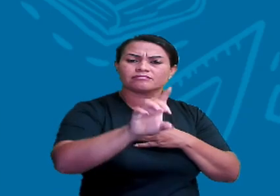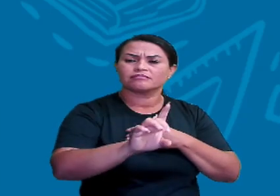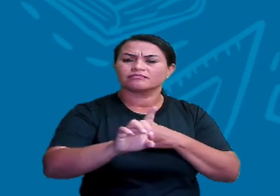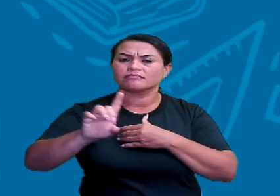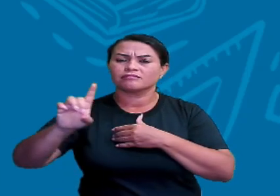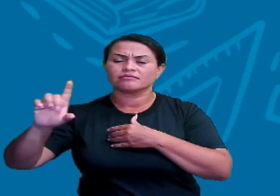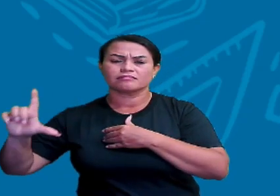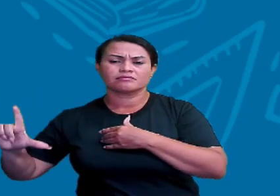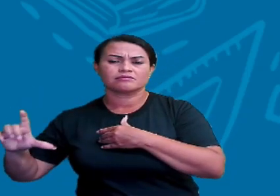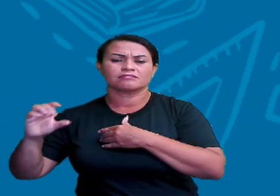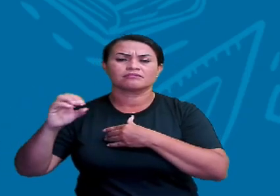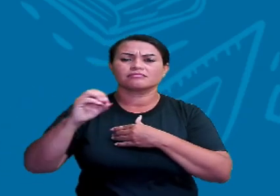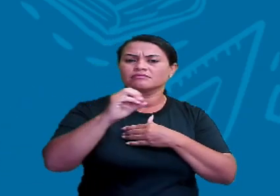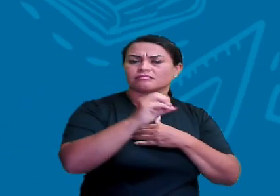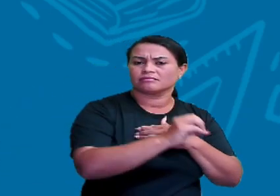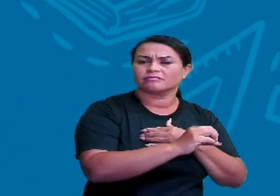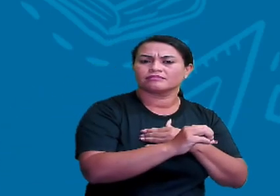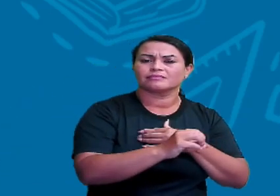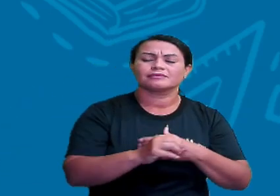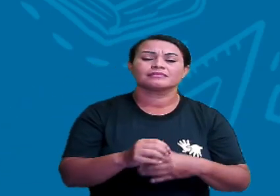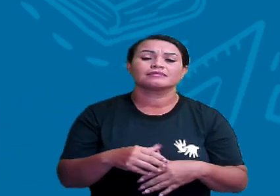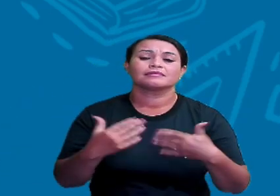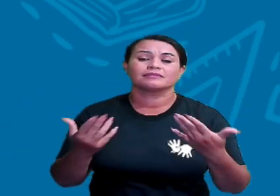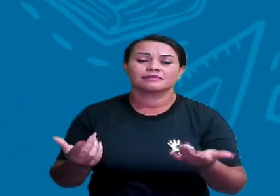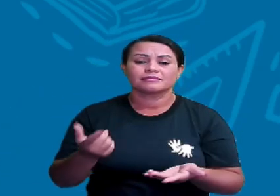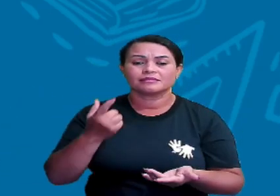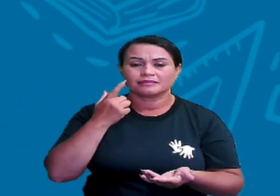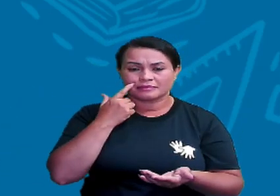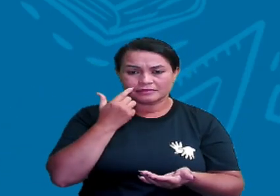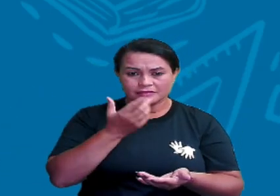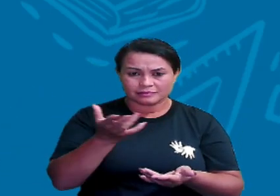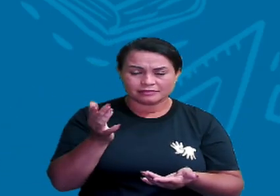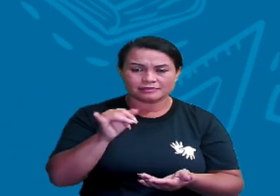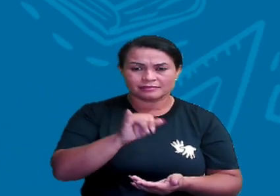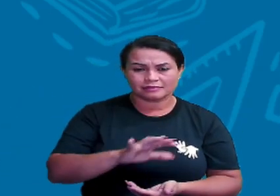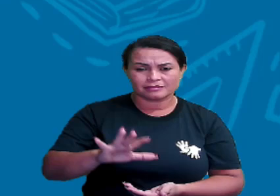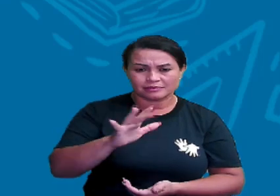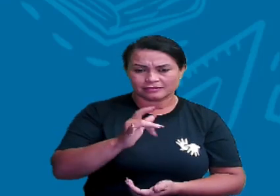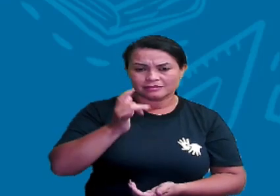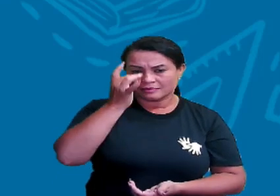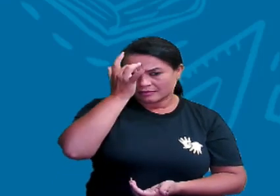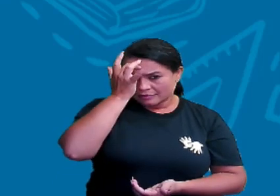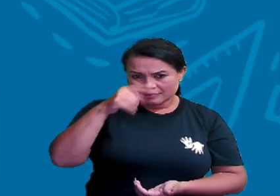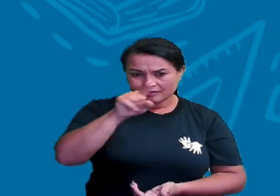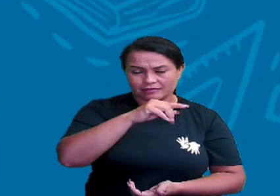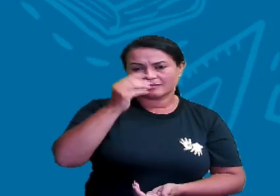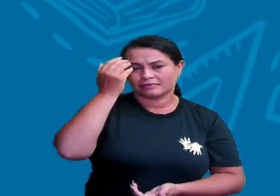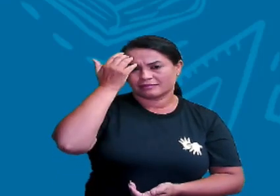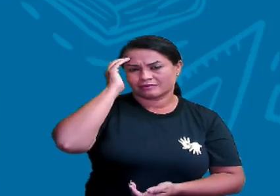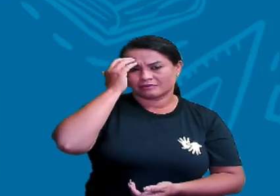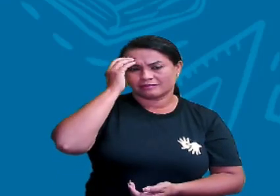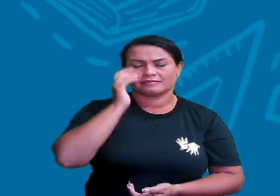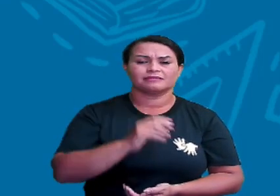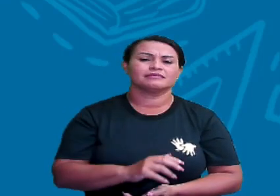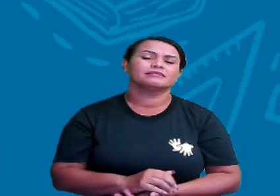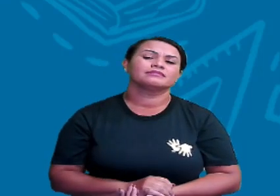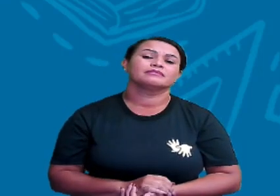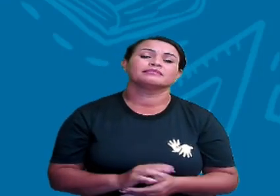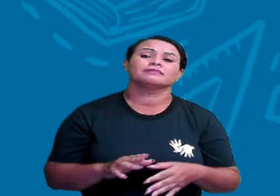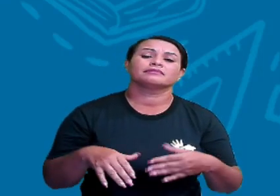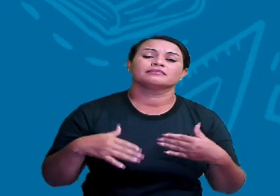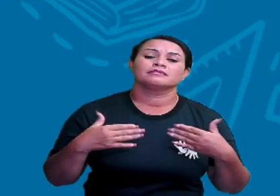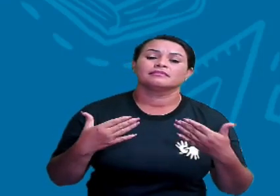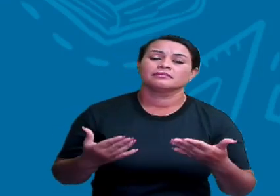Leste e a Esquerda o Oeste, tá bom? Mas vou deixar a imagem mais fácilzinho para a gente entender. Então,